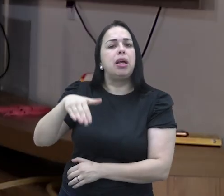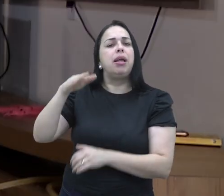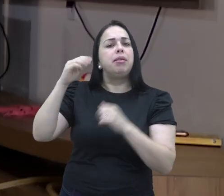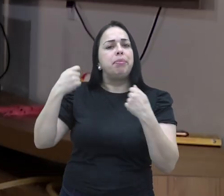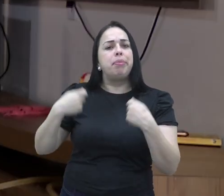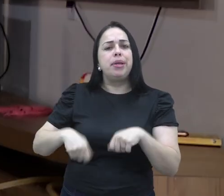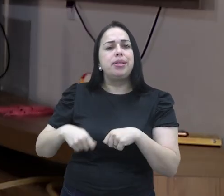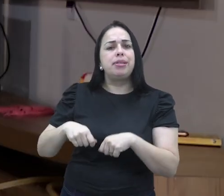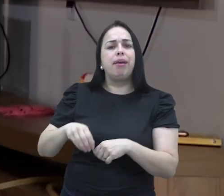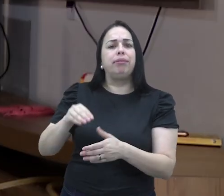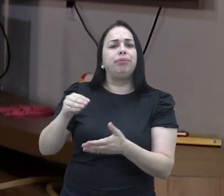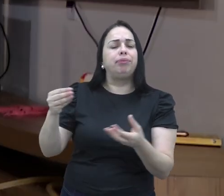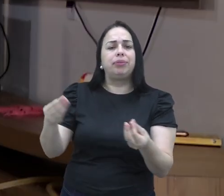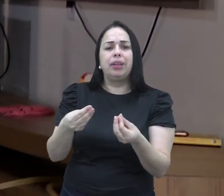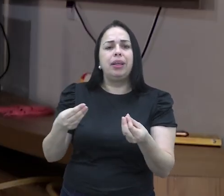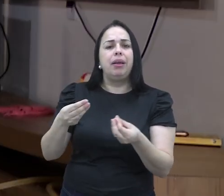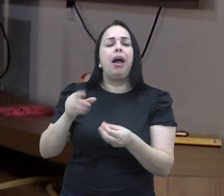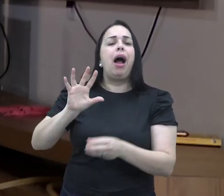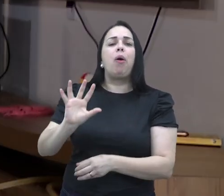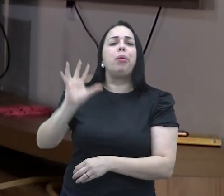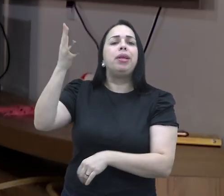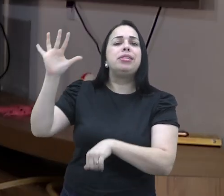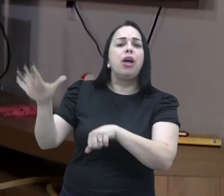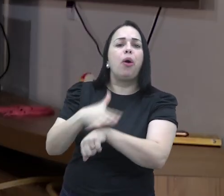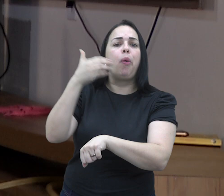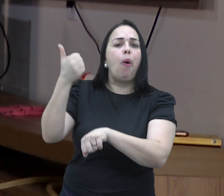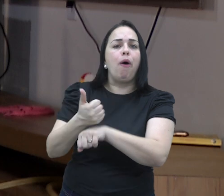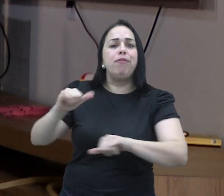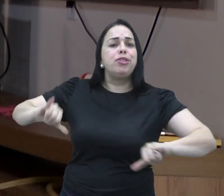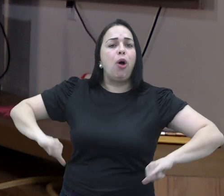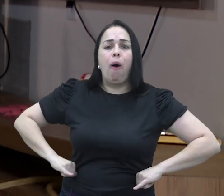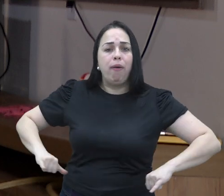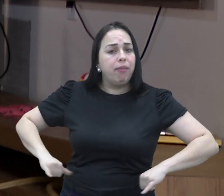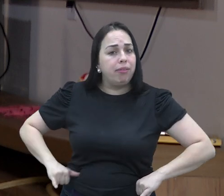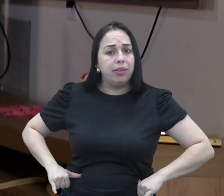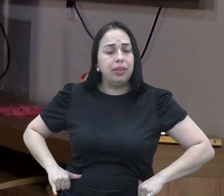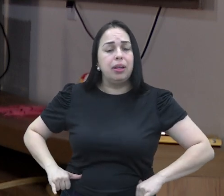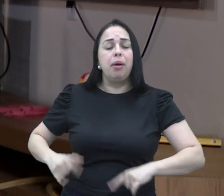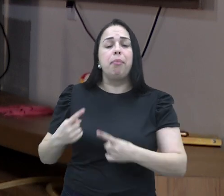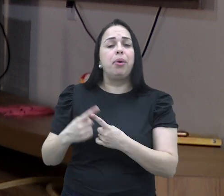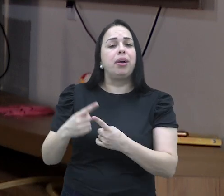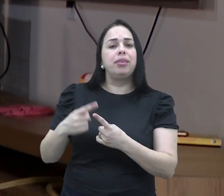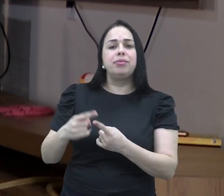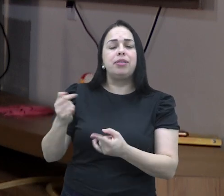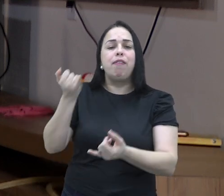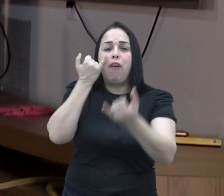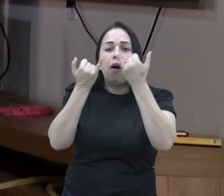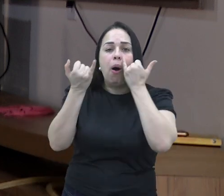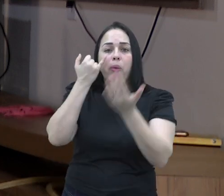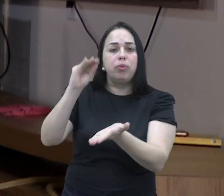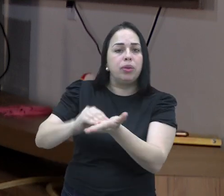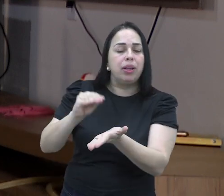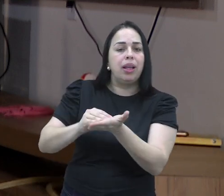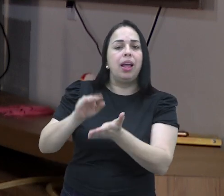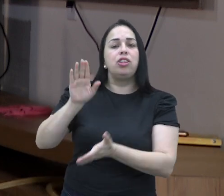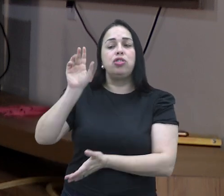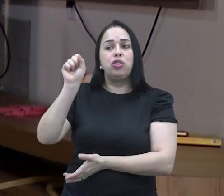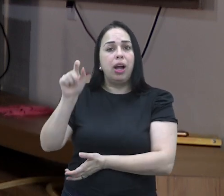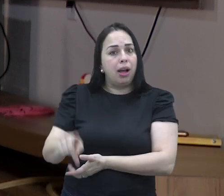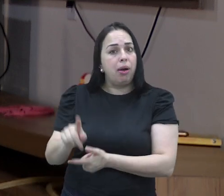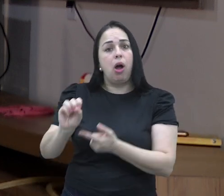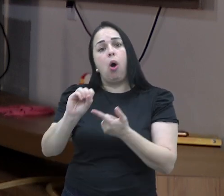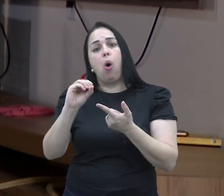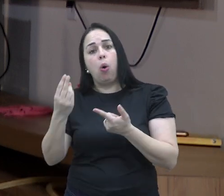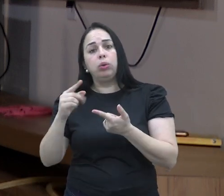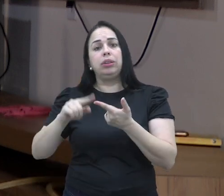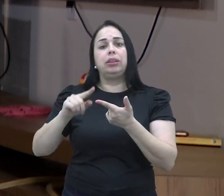idosas, os mais velhos, eles são os que mais caem em golpe na internet. E na maioria das vezes, são pessoas aposentadas, são